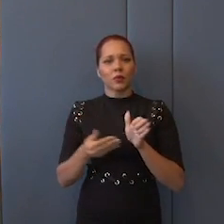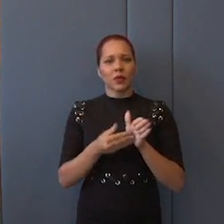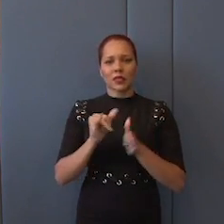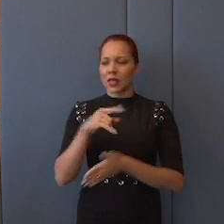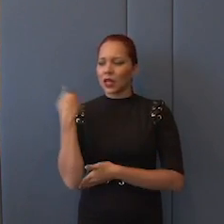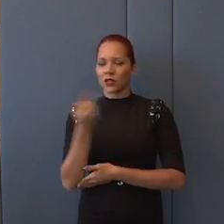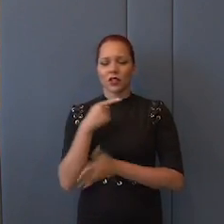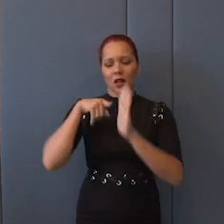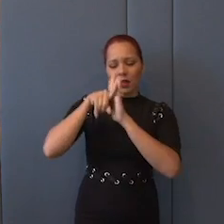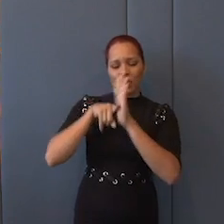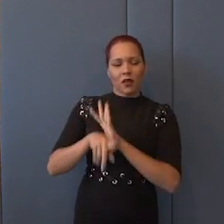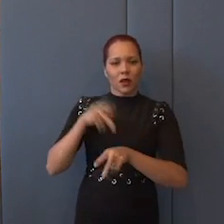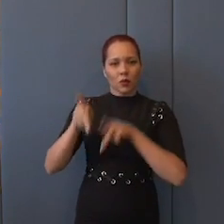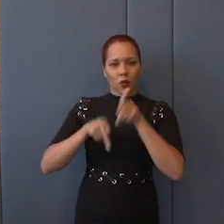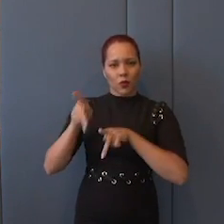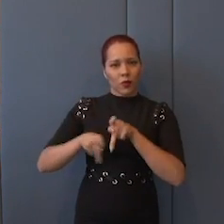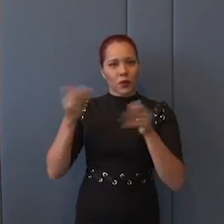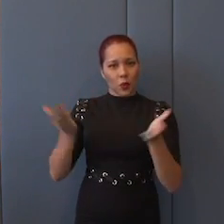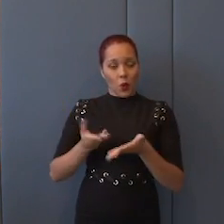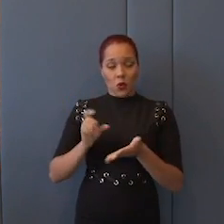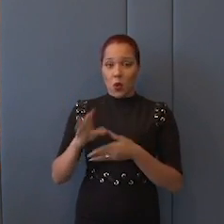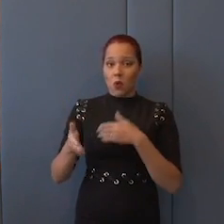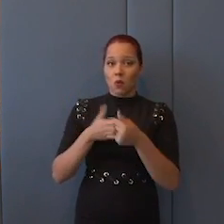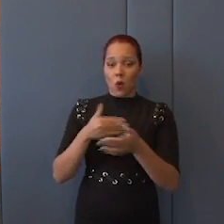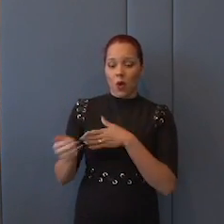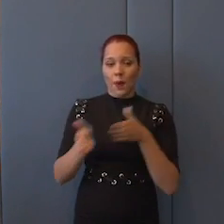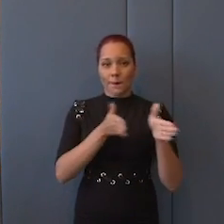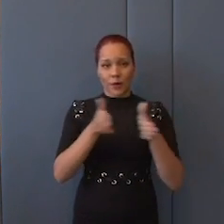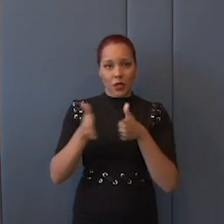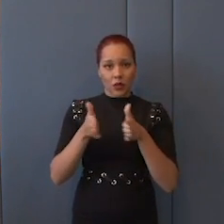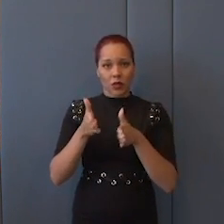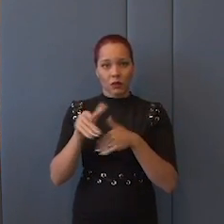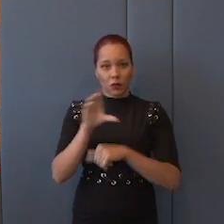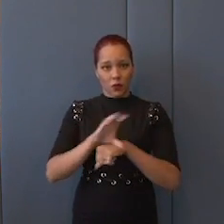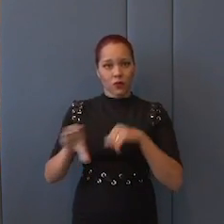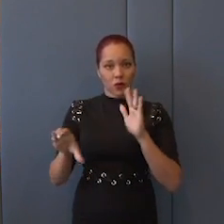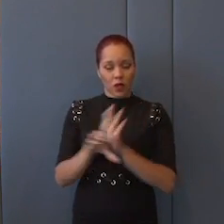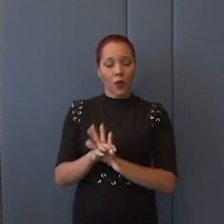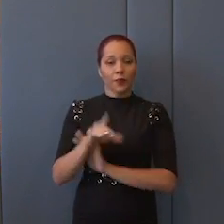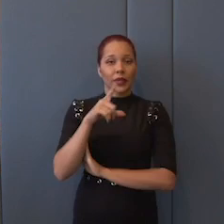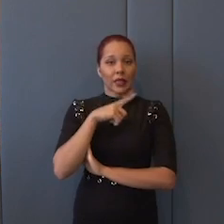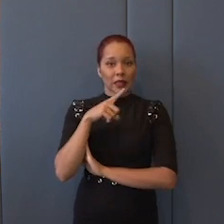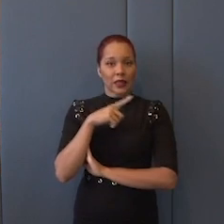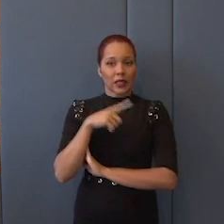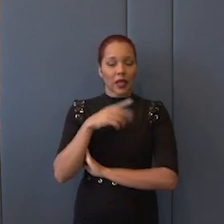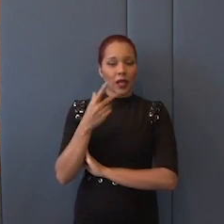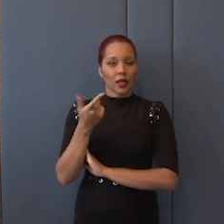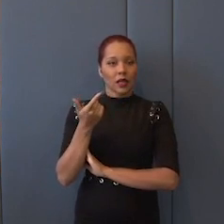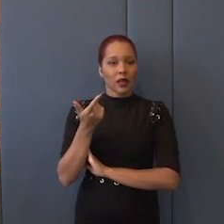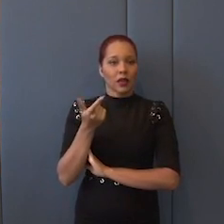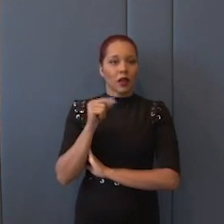a gente interpretar que o povo hoje, ou em qualquer período de tempo constitucional, estiver, em sua maioria,